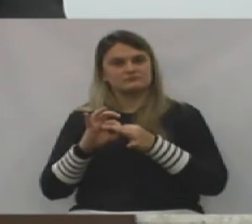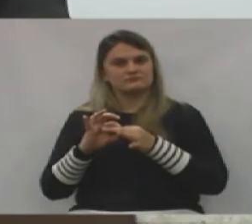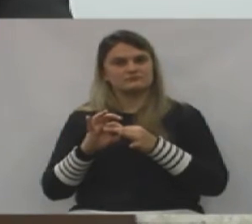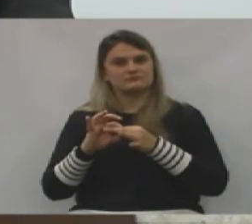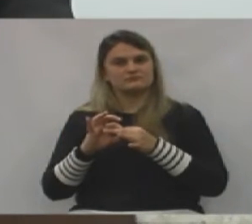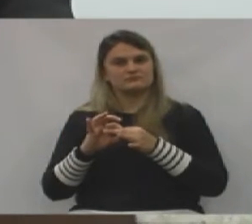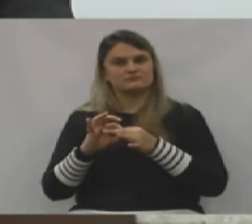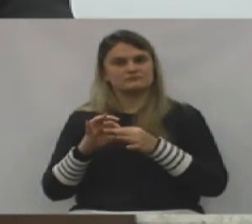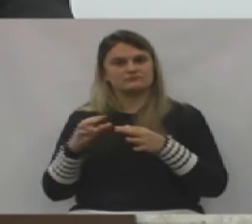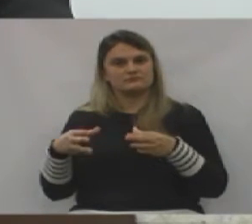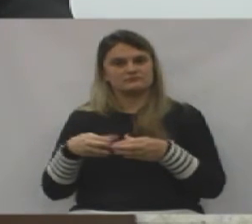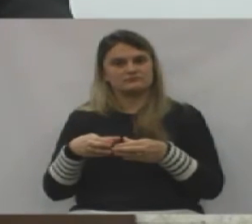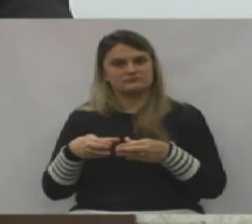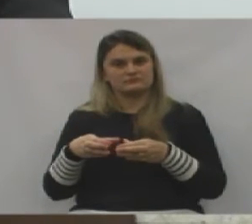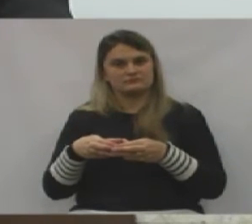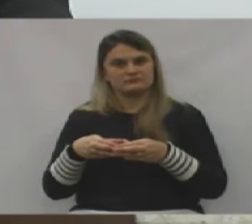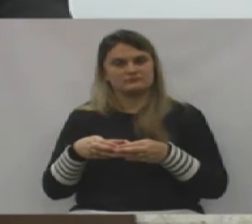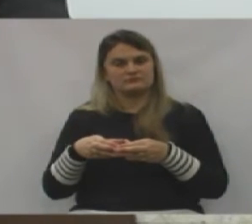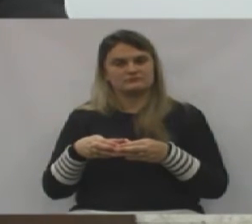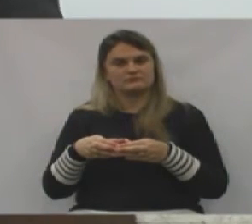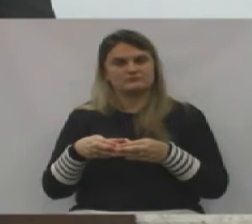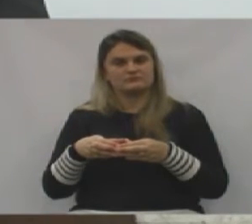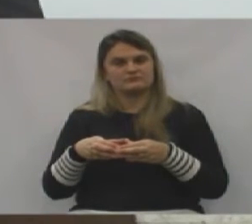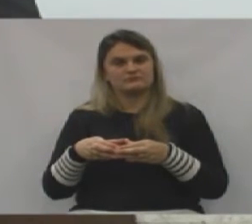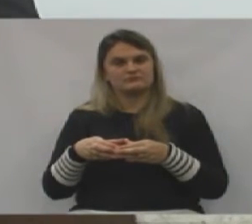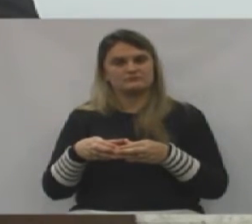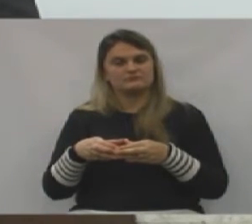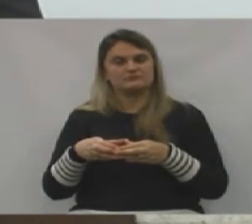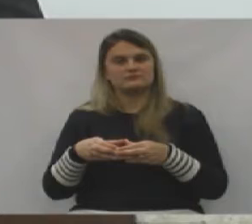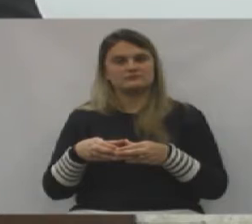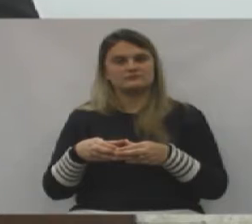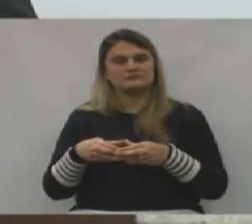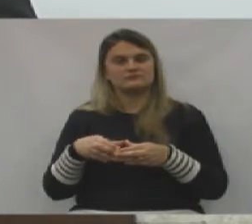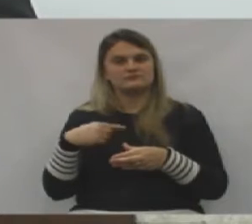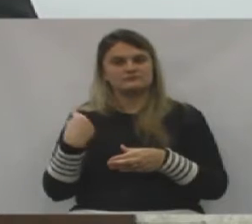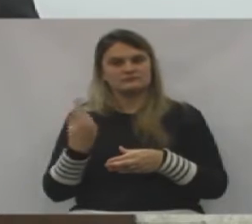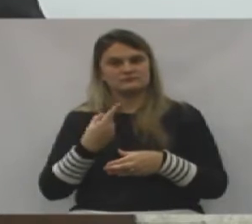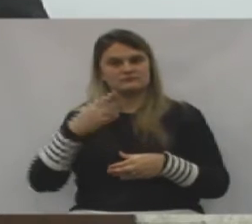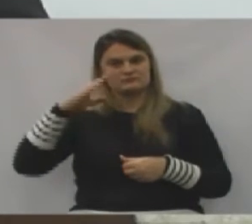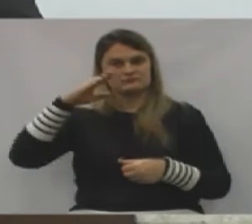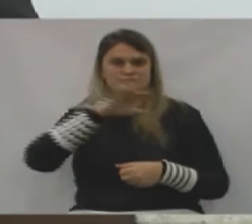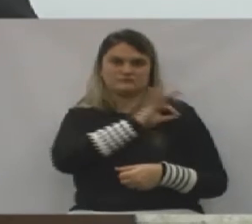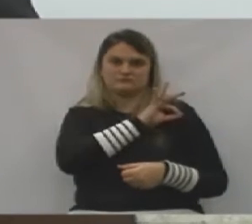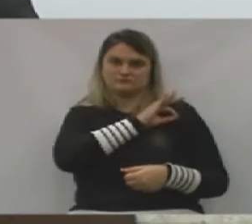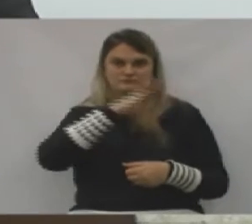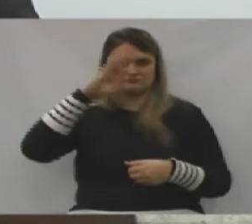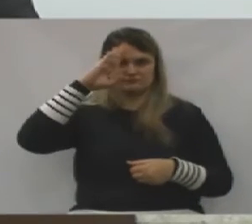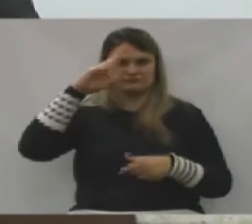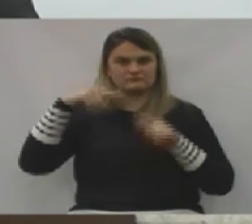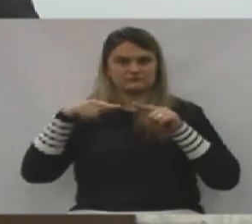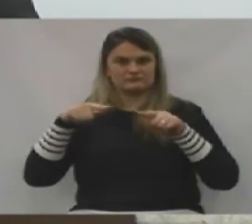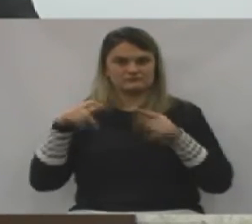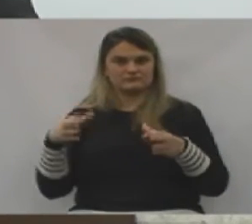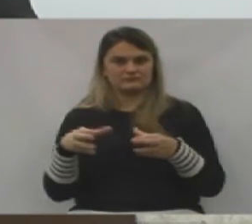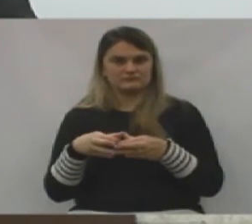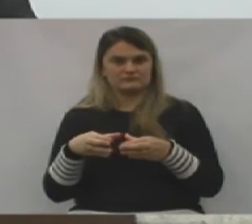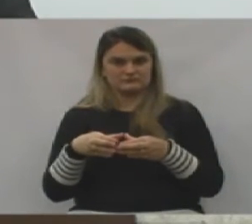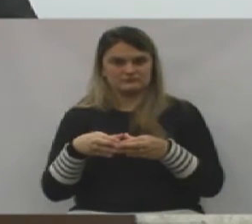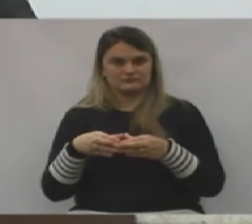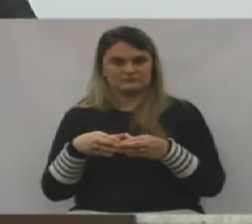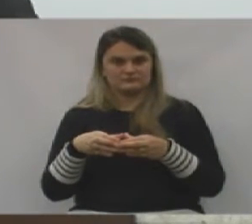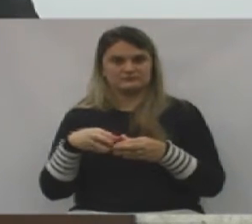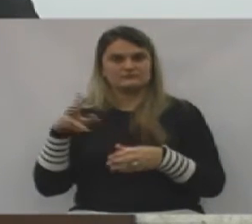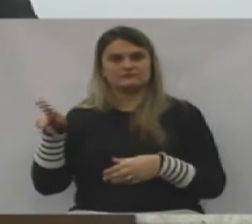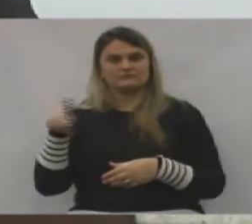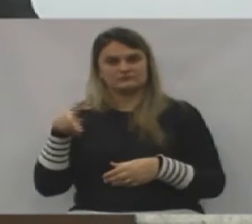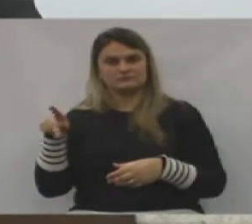em grupo, ou seja, nós militares, lá trabalhamos em grupo. Eu sou o